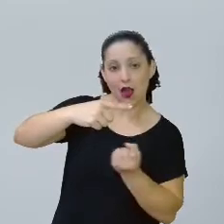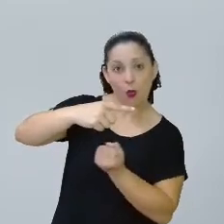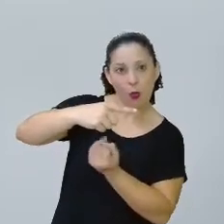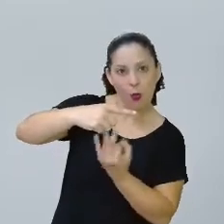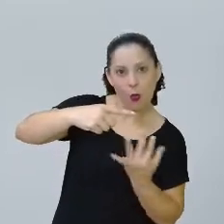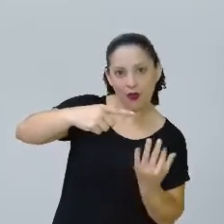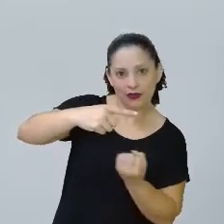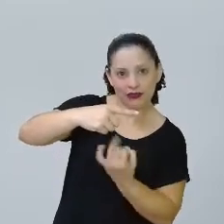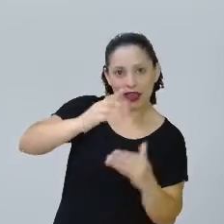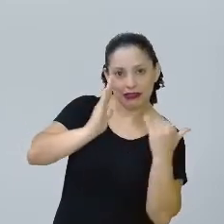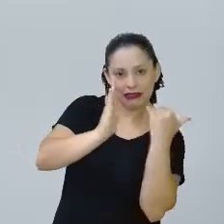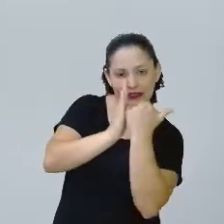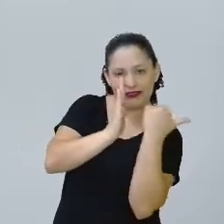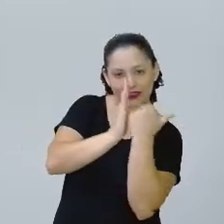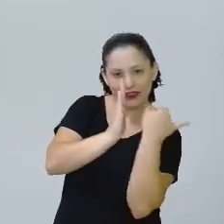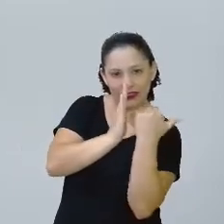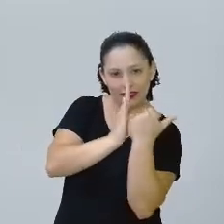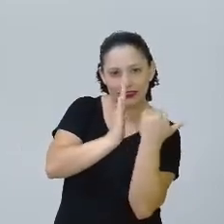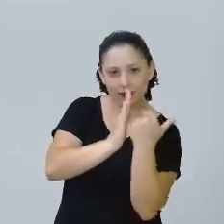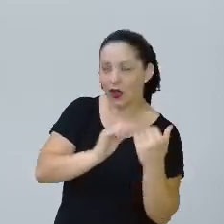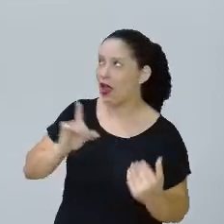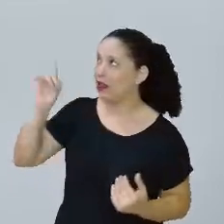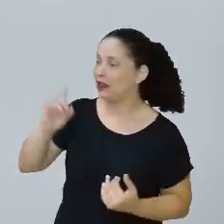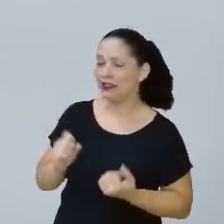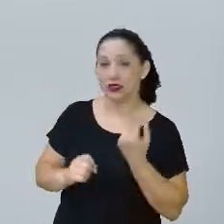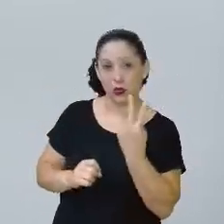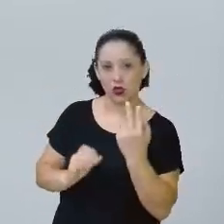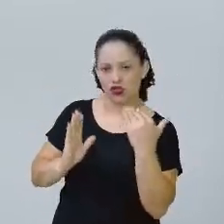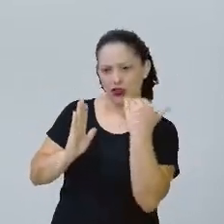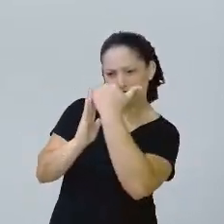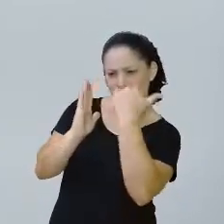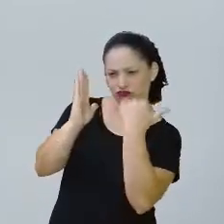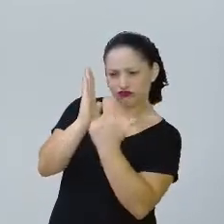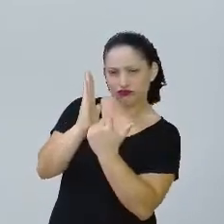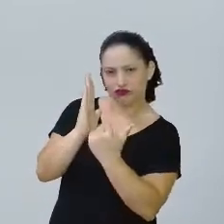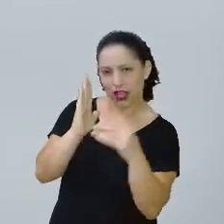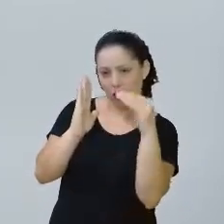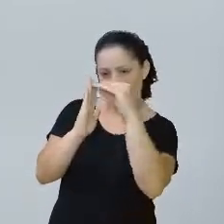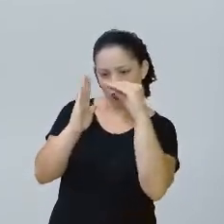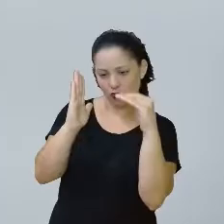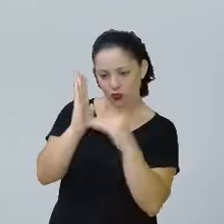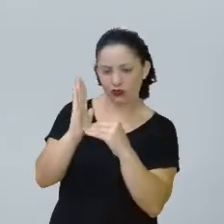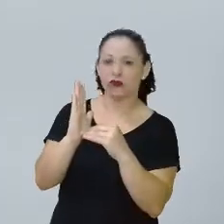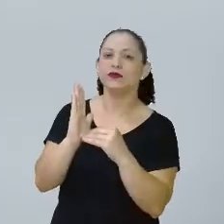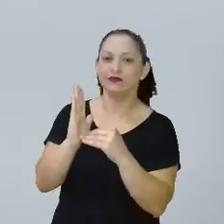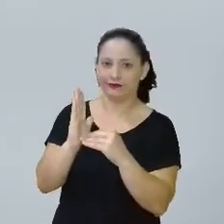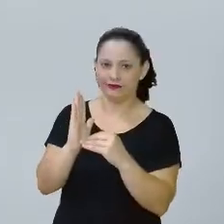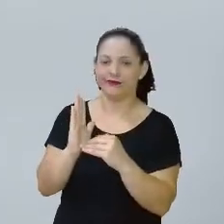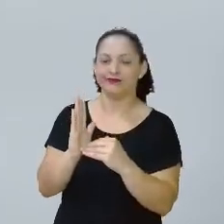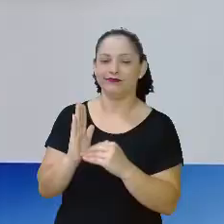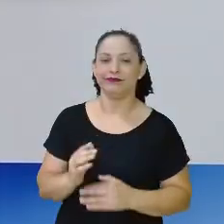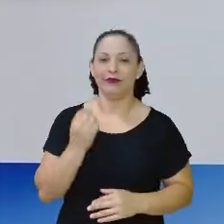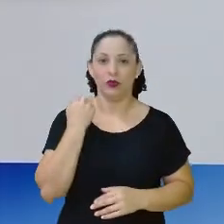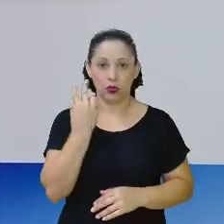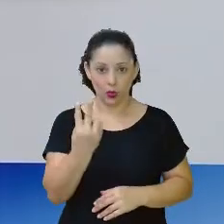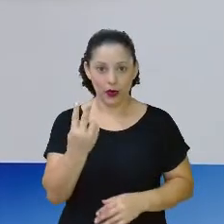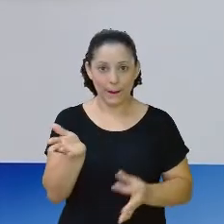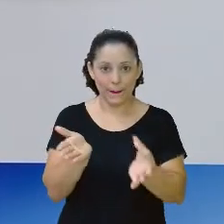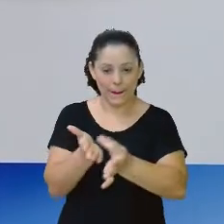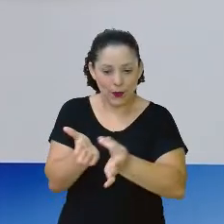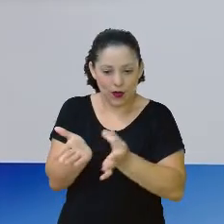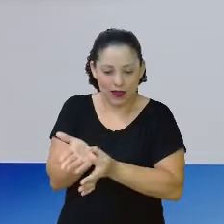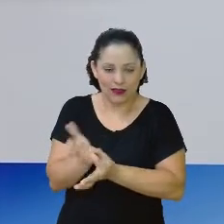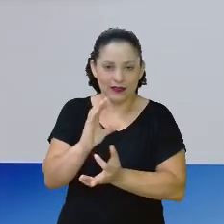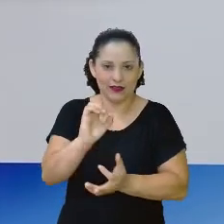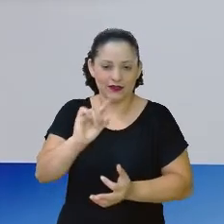que o meu inteiro está dividido, no caso aqui, ó, em duas, porque eu tenho duas moedinhas de 50 centavos.